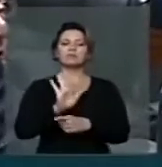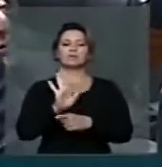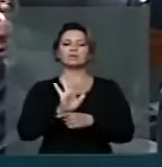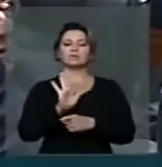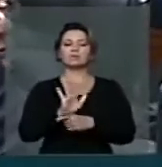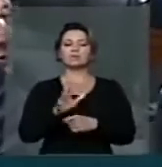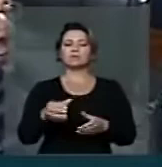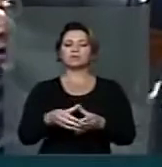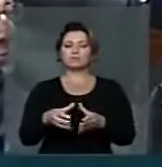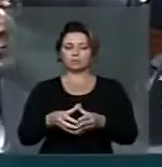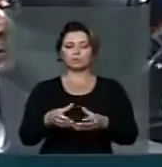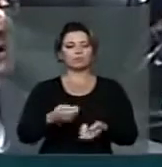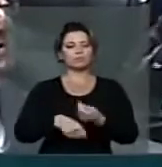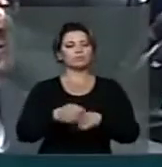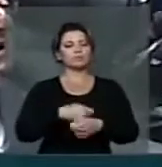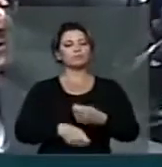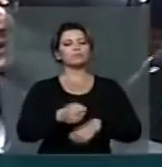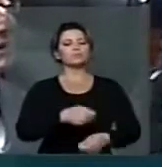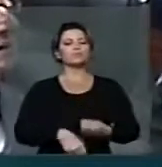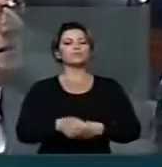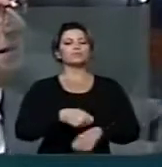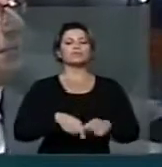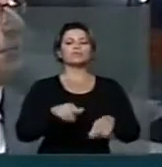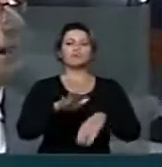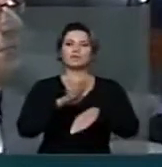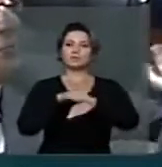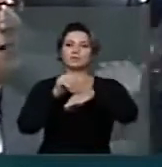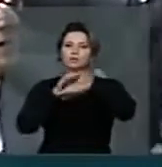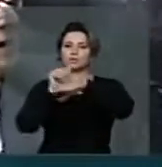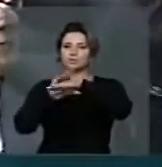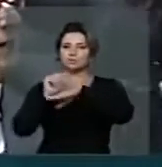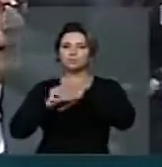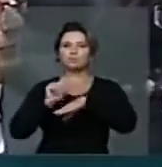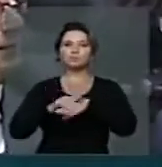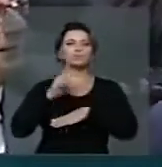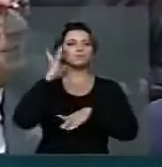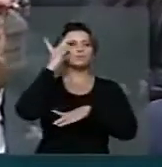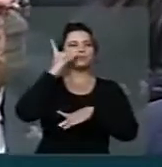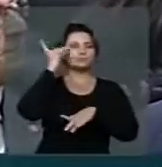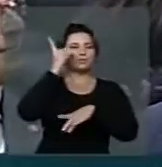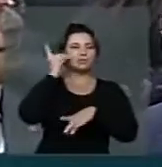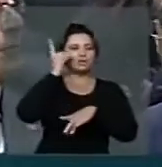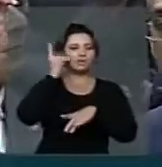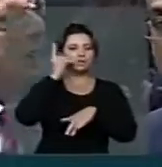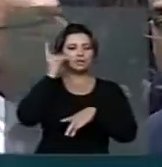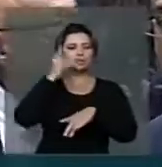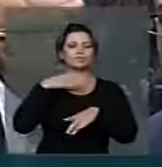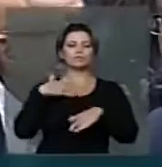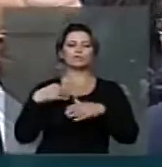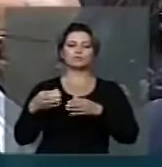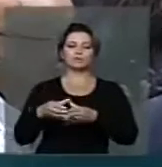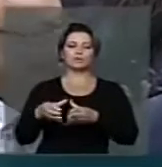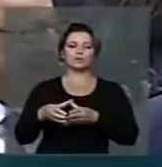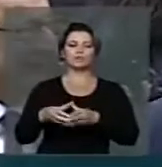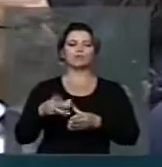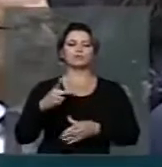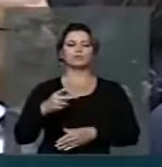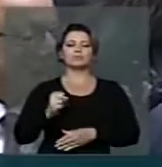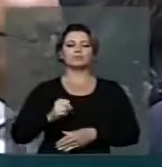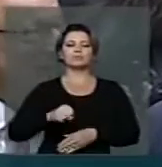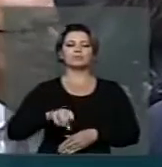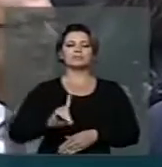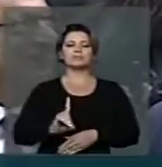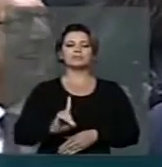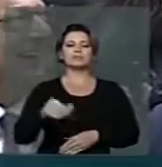esse setor da economia. Então, senhor presidente, convoco todos os deputados do nosso partido, do PSD, para